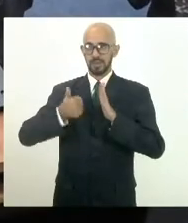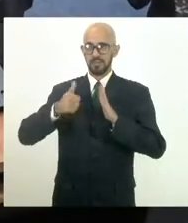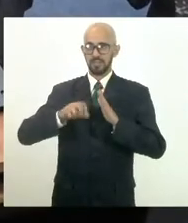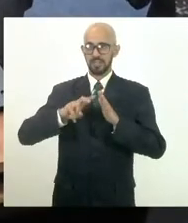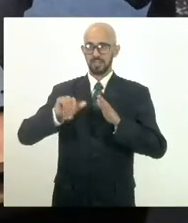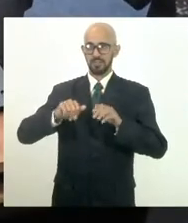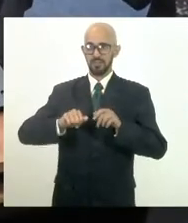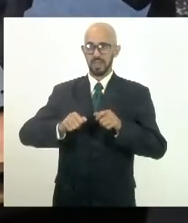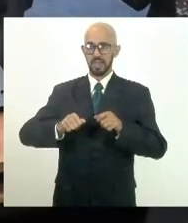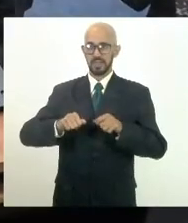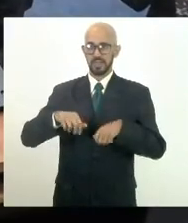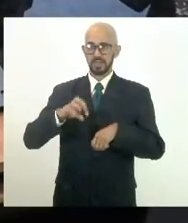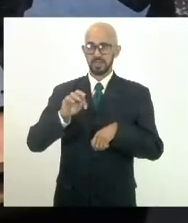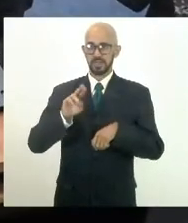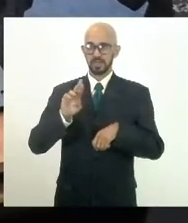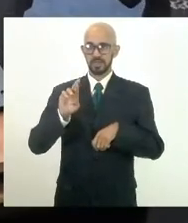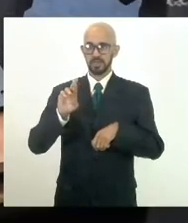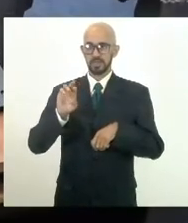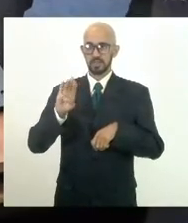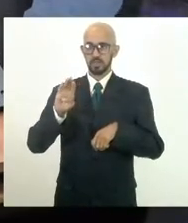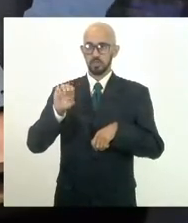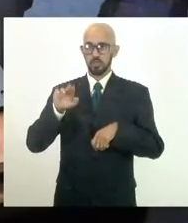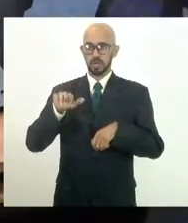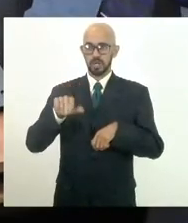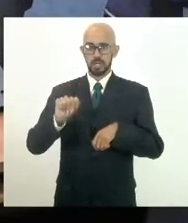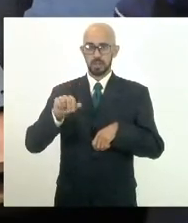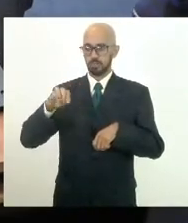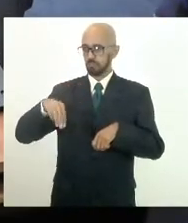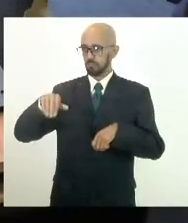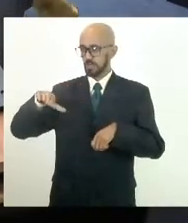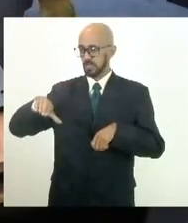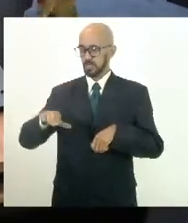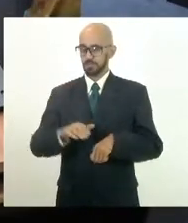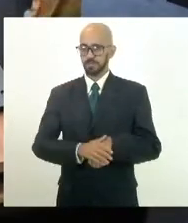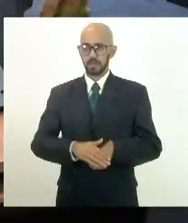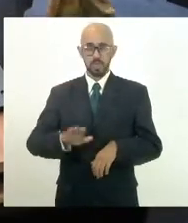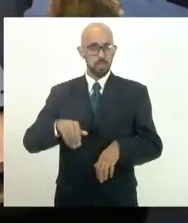é melhor. tribuna, deputado Carlos Mink. Presidente André Siciliano,